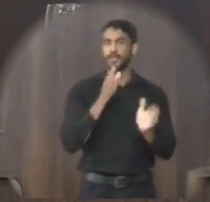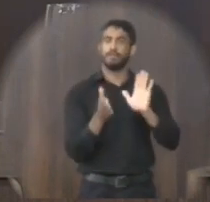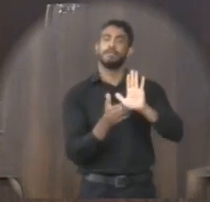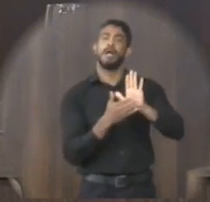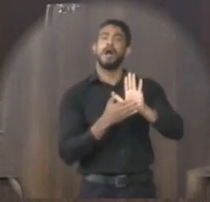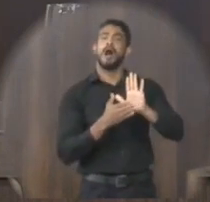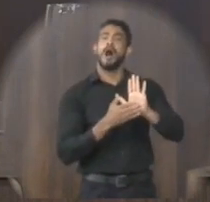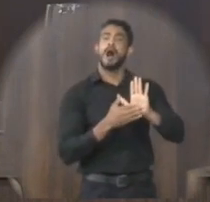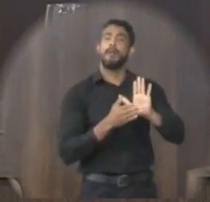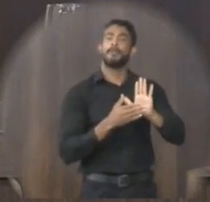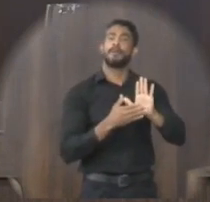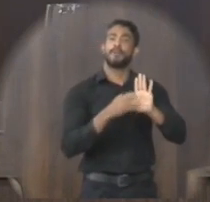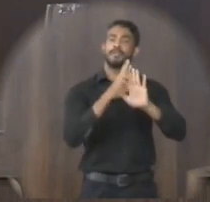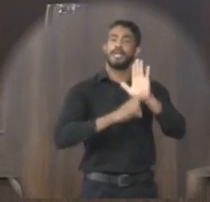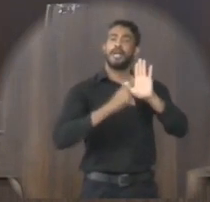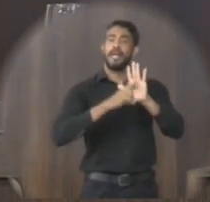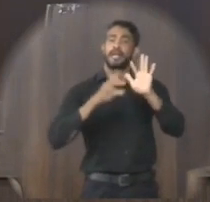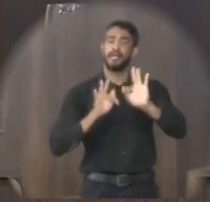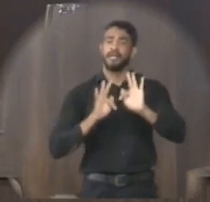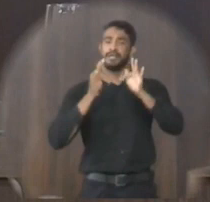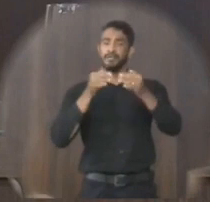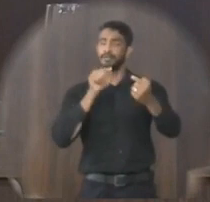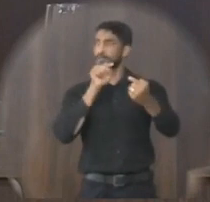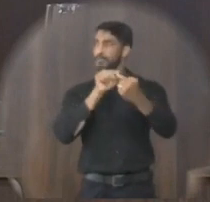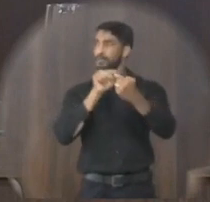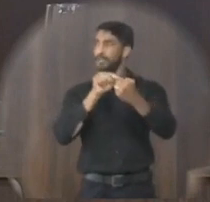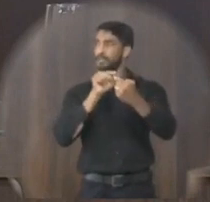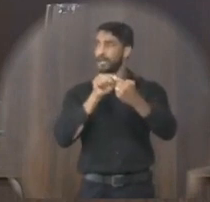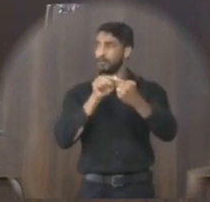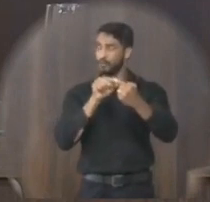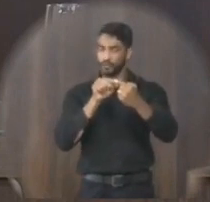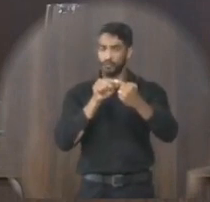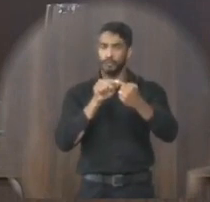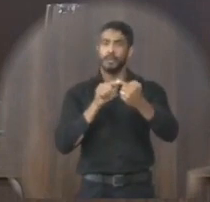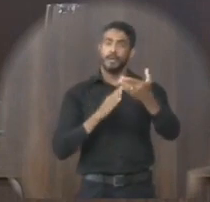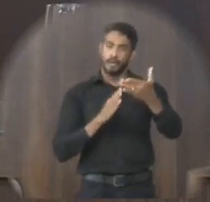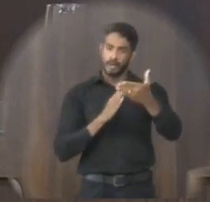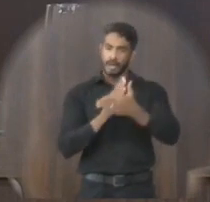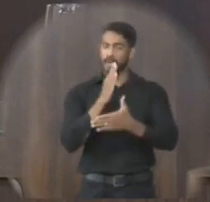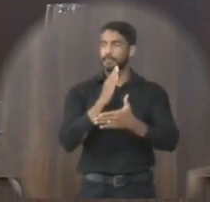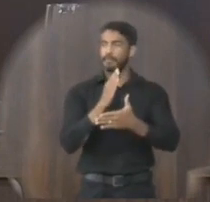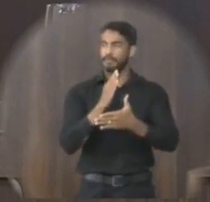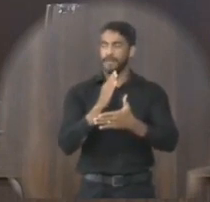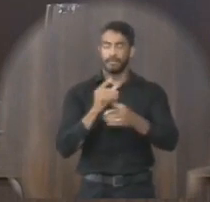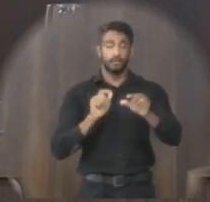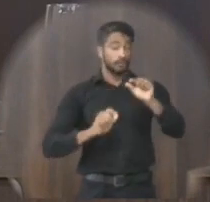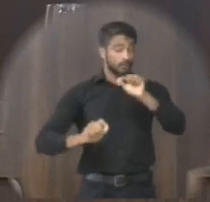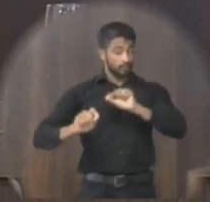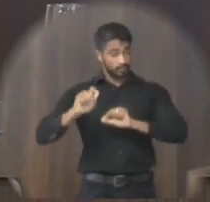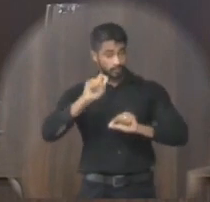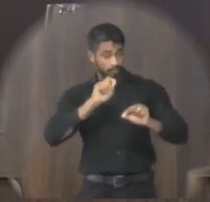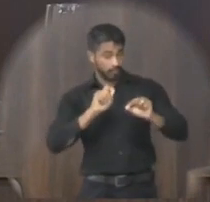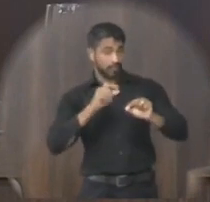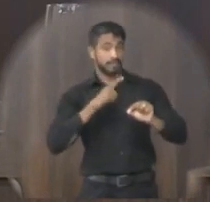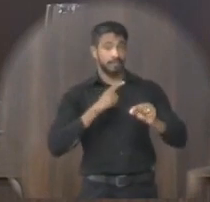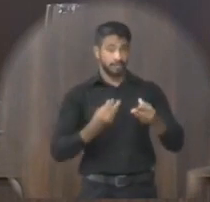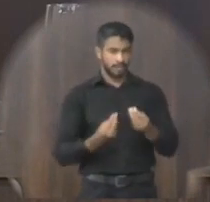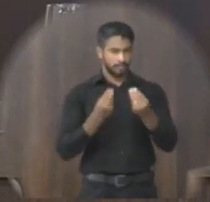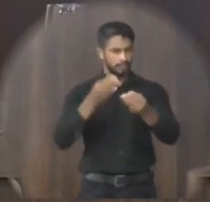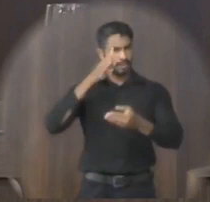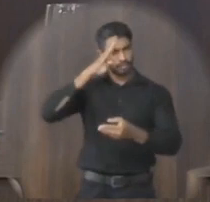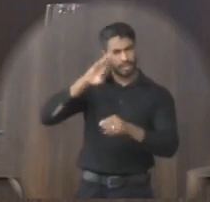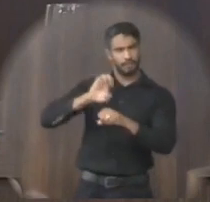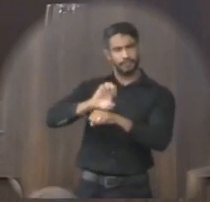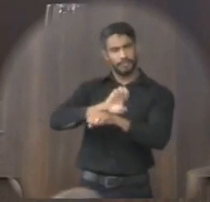proposição a seguinte redação final que está de acordo com o aprovado a fim de que nesta forma seja encaminhada ao